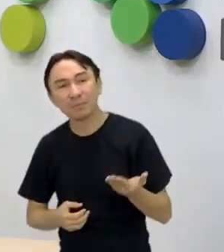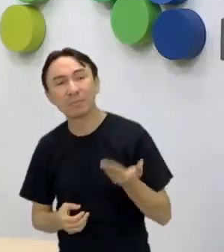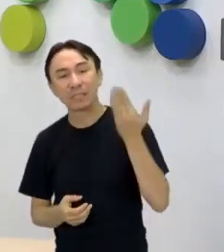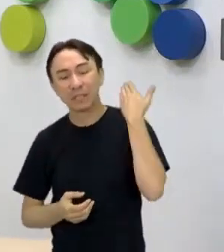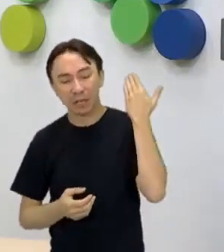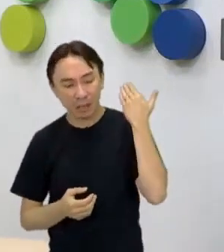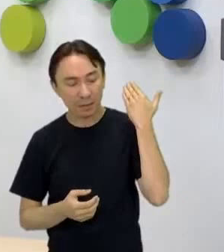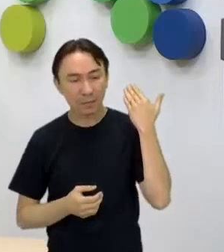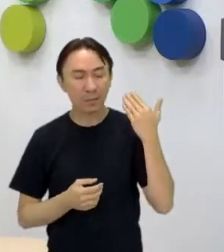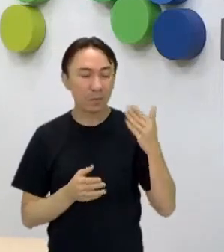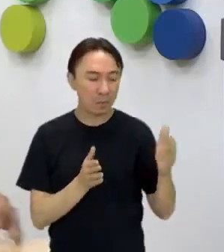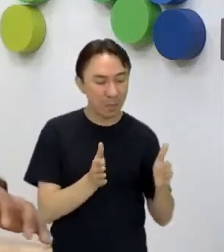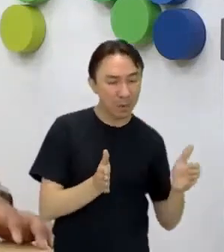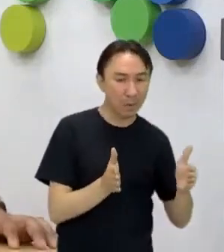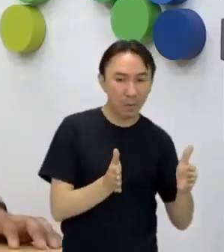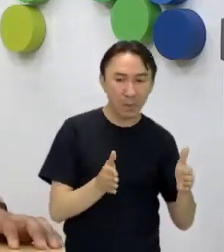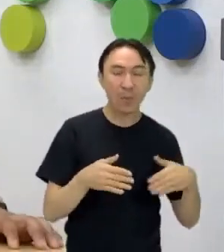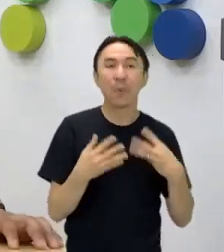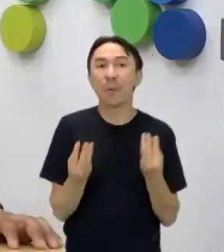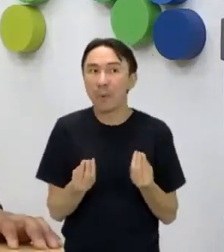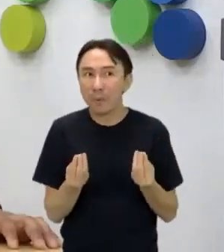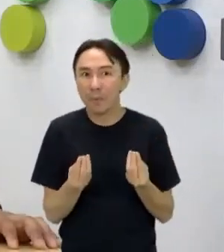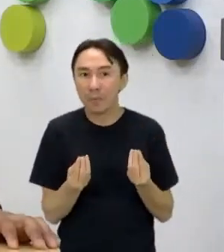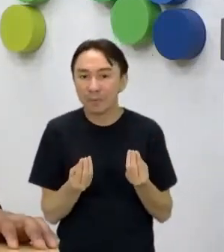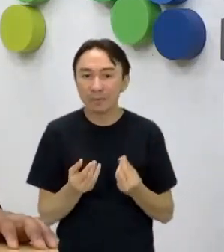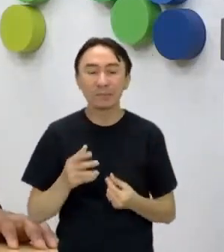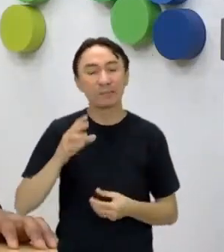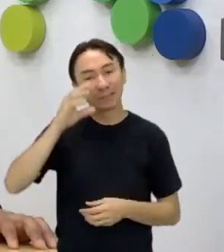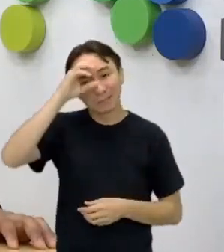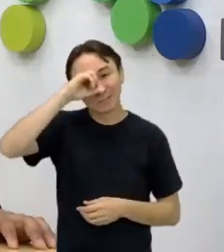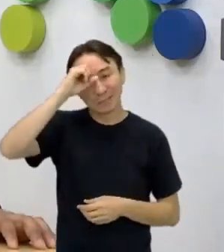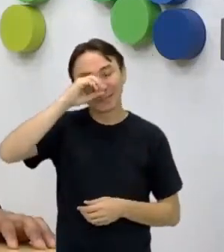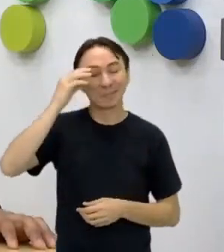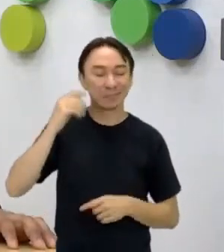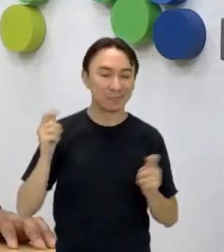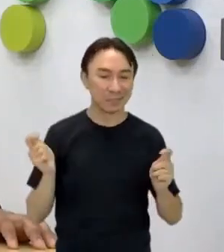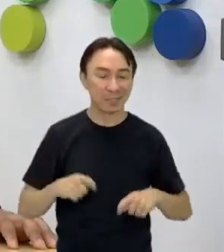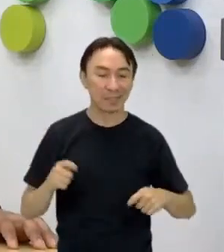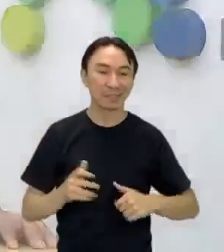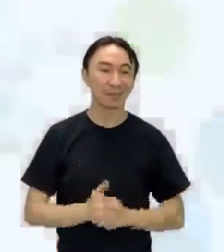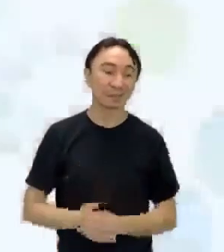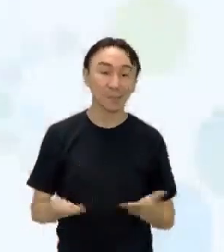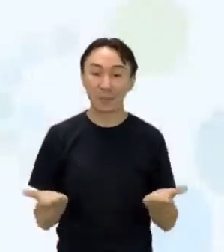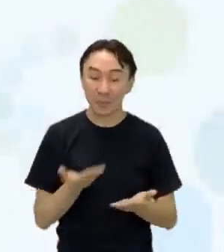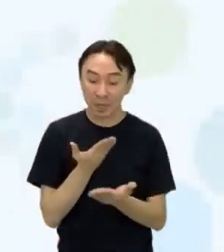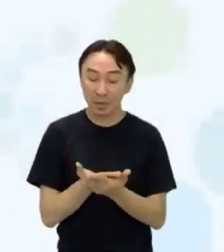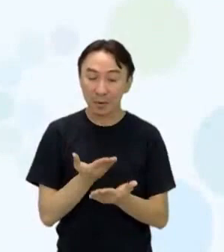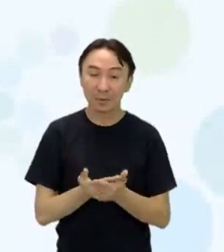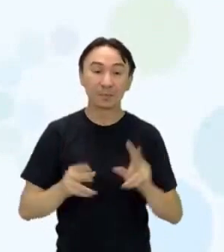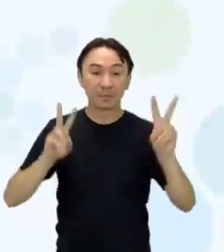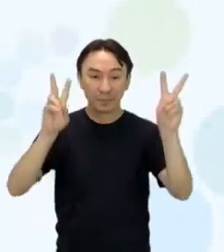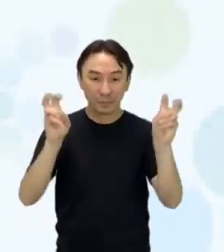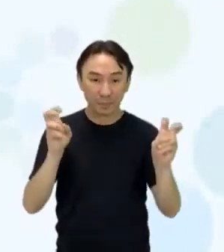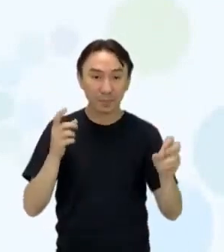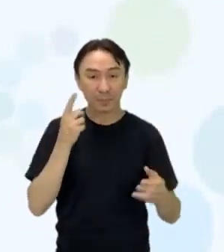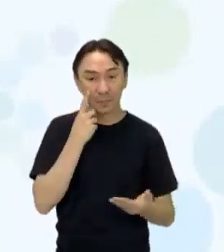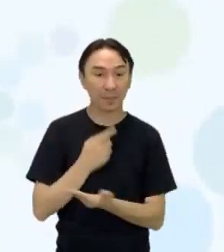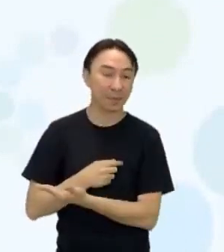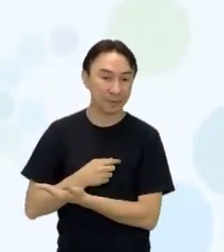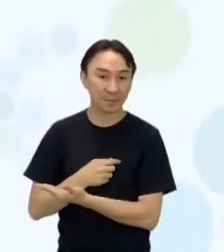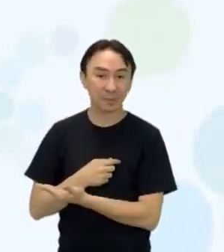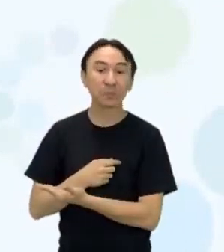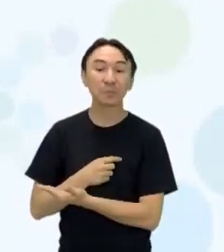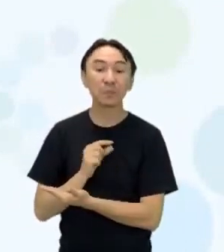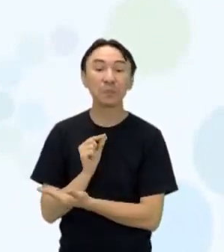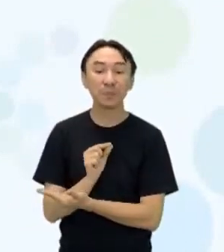Então vamos lá, para o começo da aula, para o título. Vamos pôr o título para eles aqui, Balas de estalo.